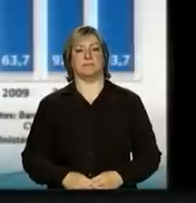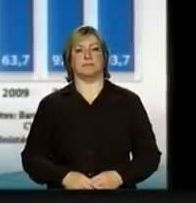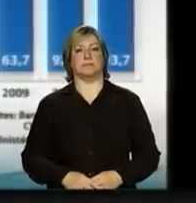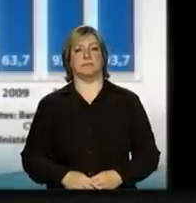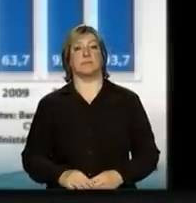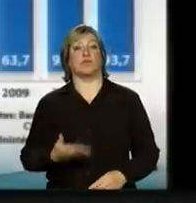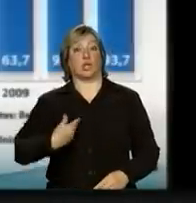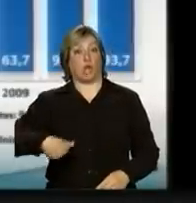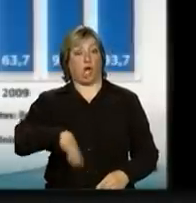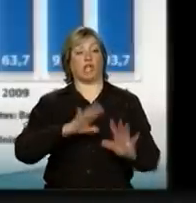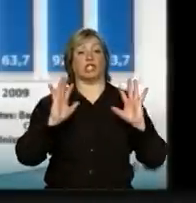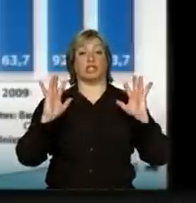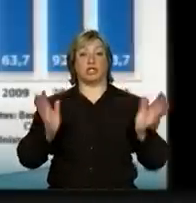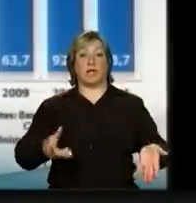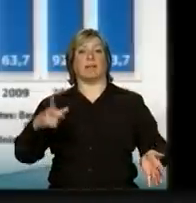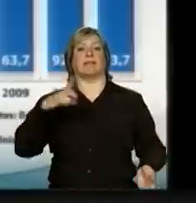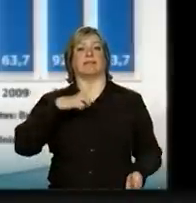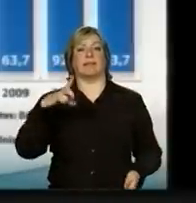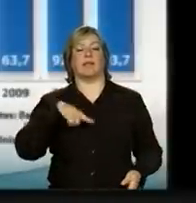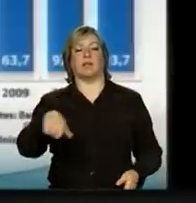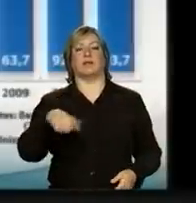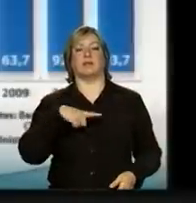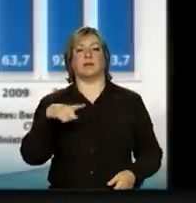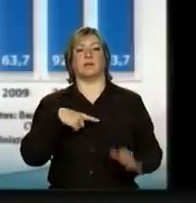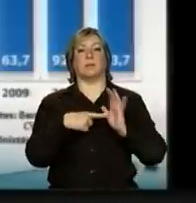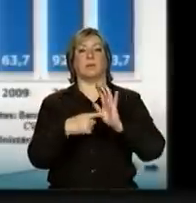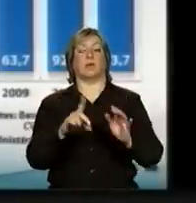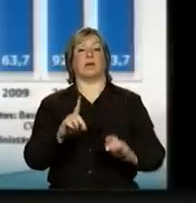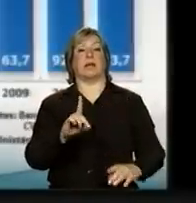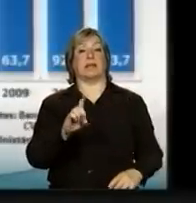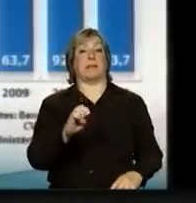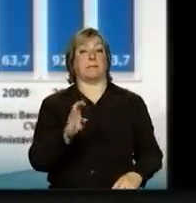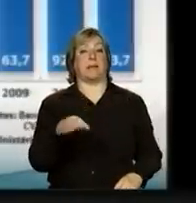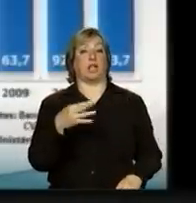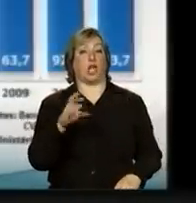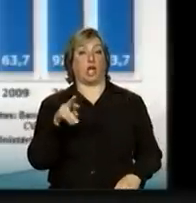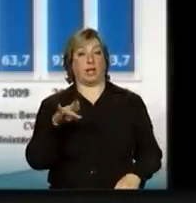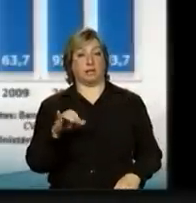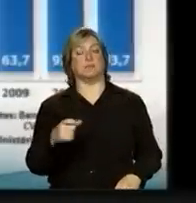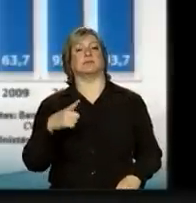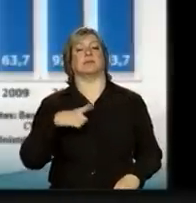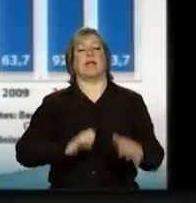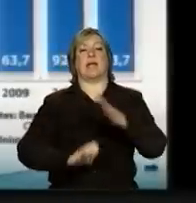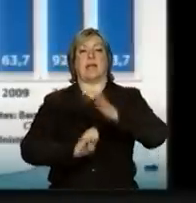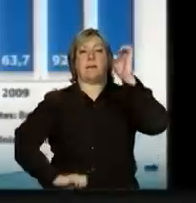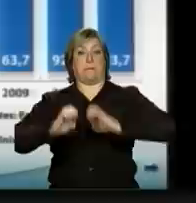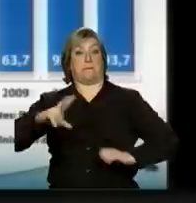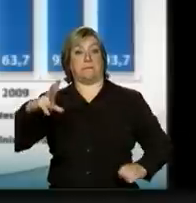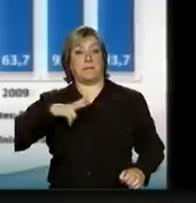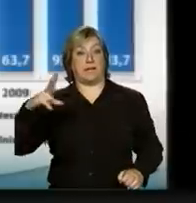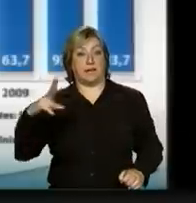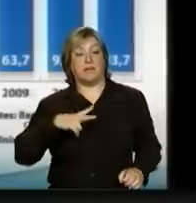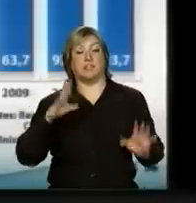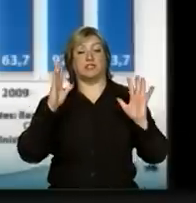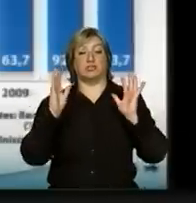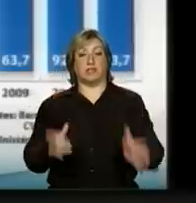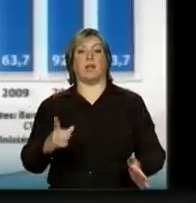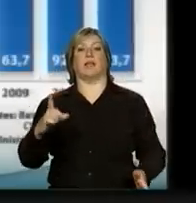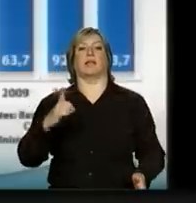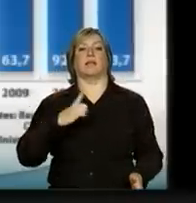Bom, nós já temos ali, aquilo é a emissão de debêntures pelas empresas privadas, já está